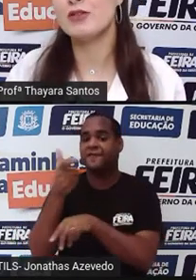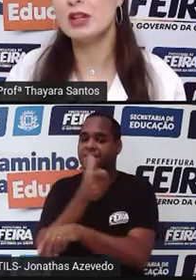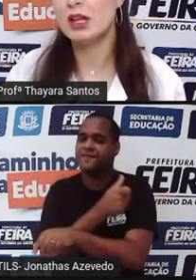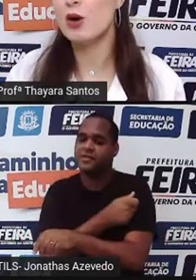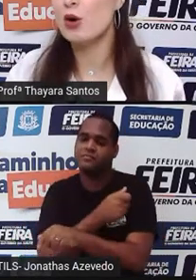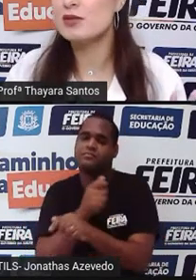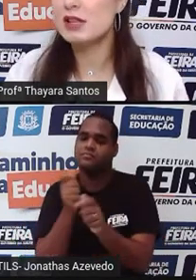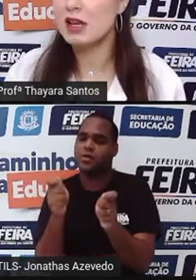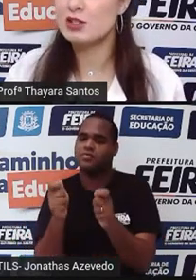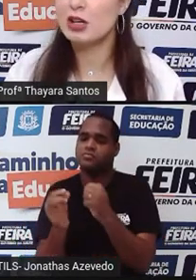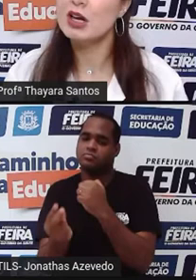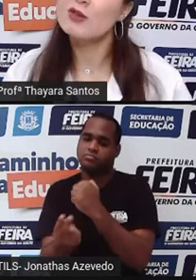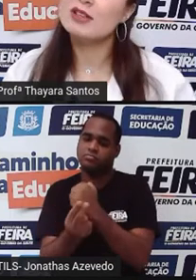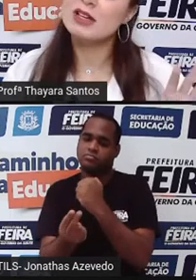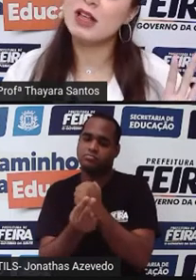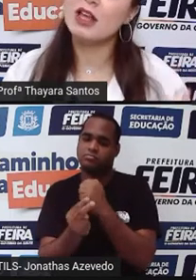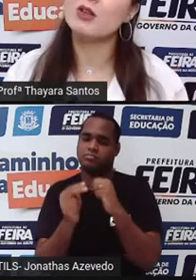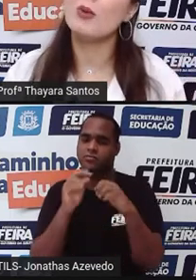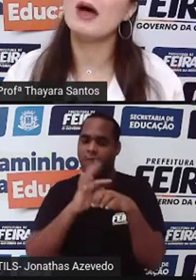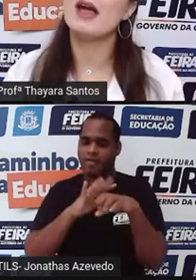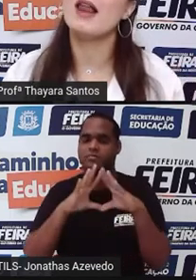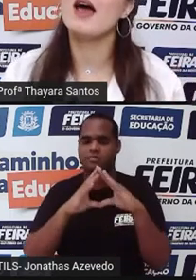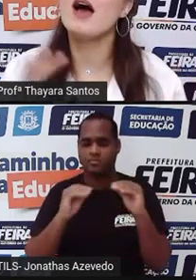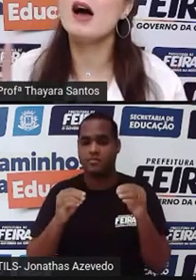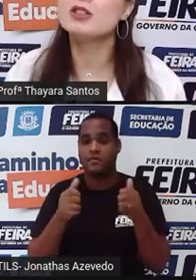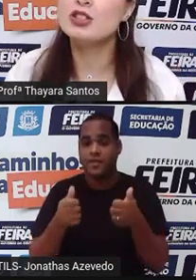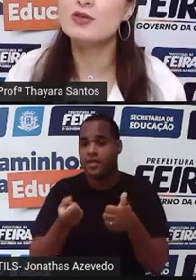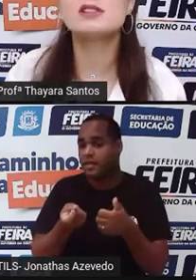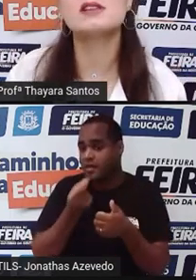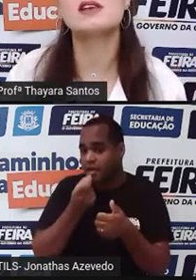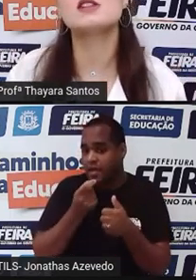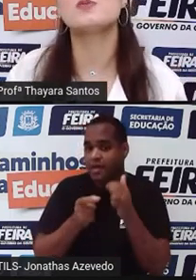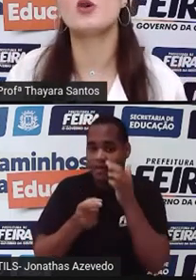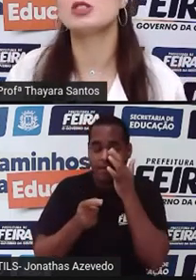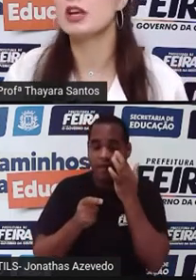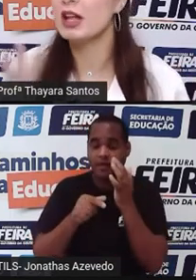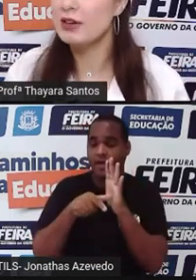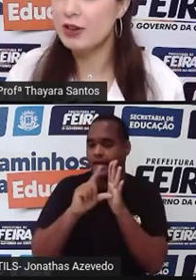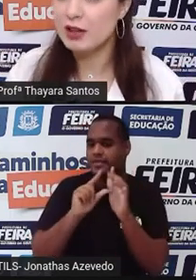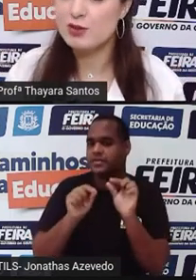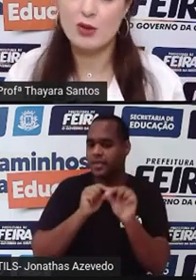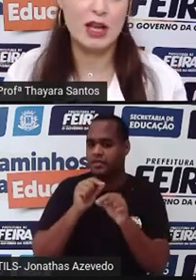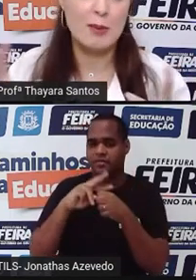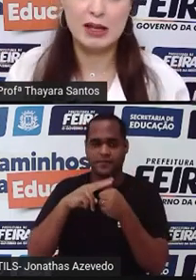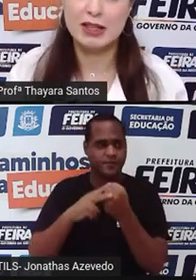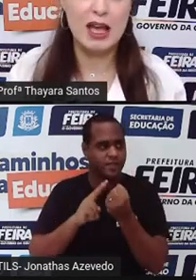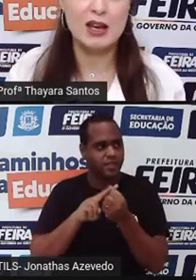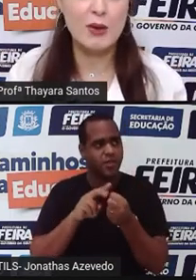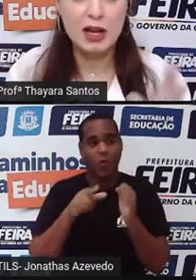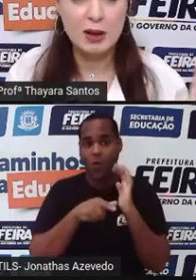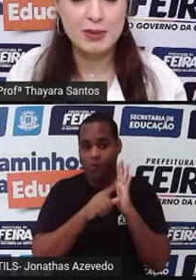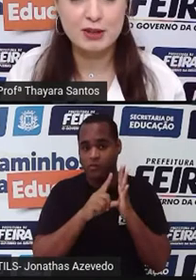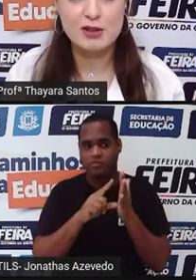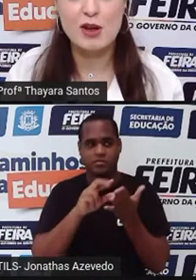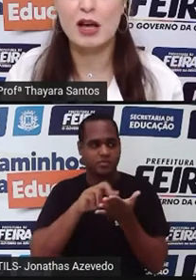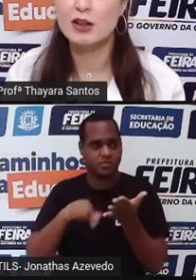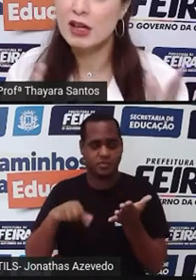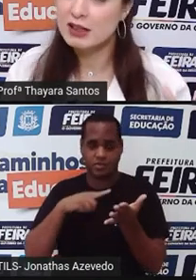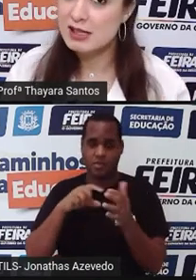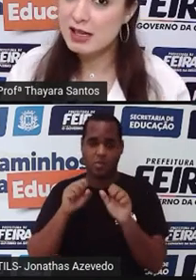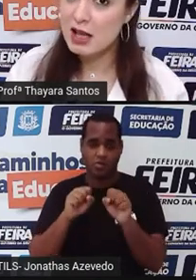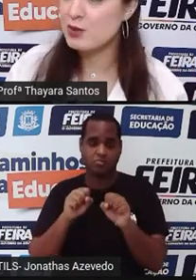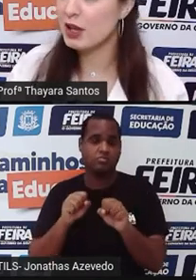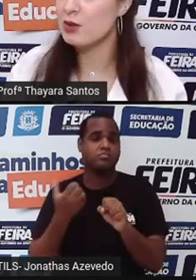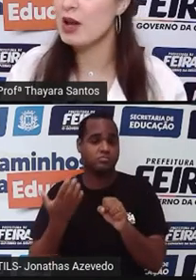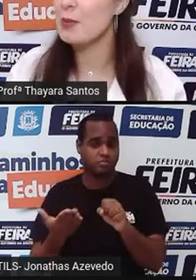para prevenir, ou seja, você tem que tomar ela antes de você ser exposta àquele vírus, ou aquela bactéria, ou aquele protozoário.